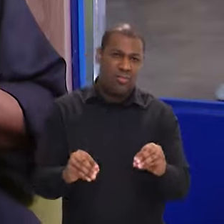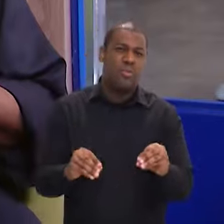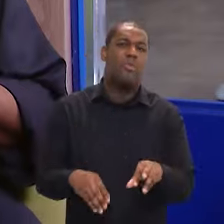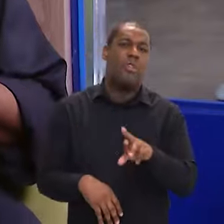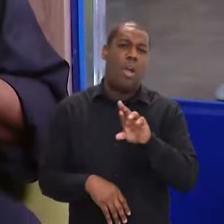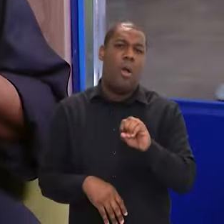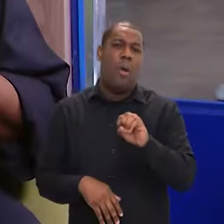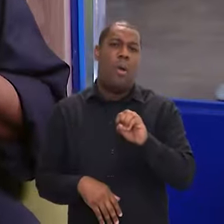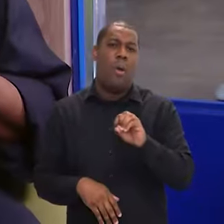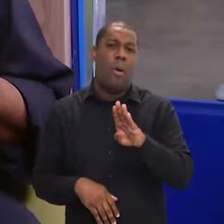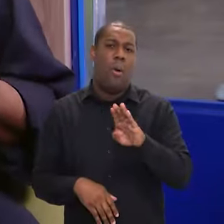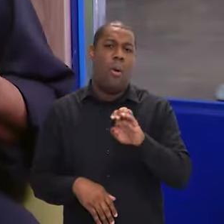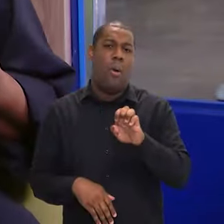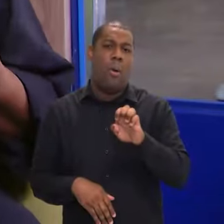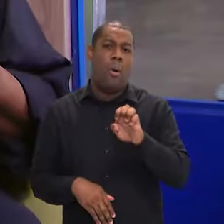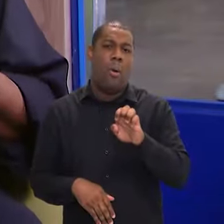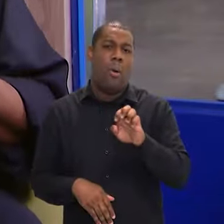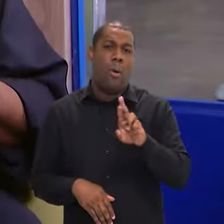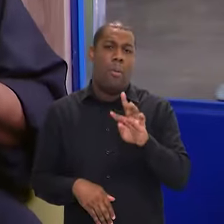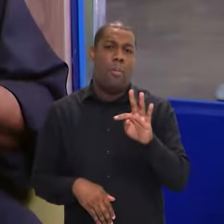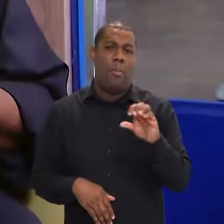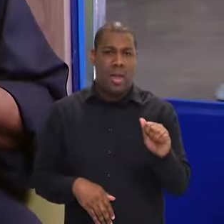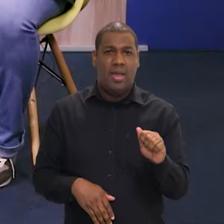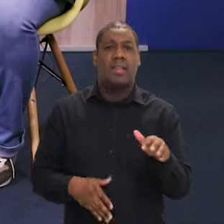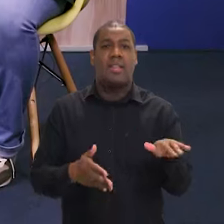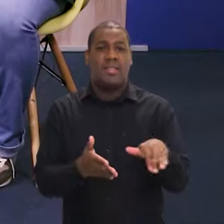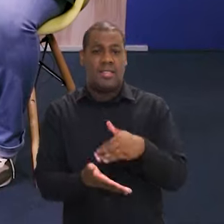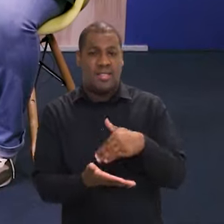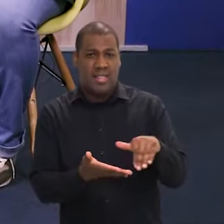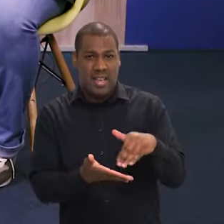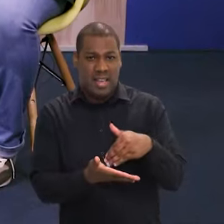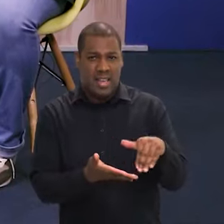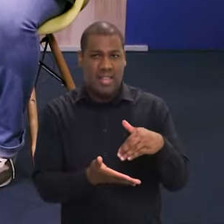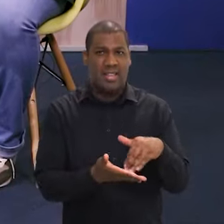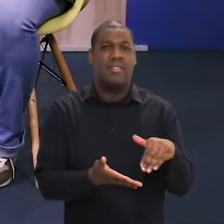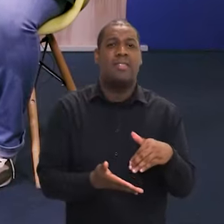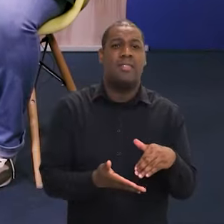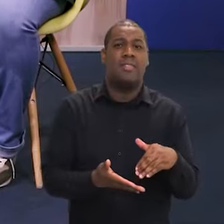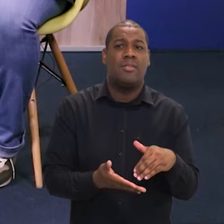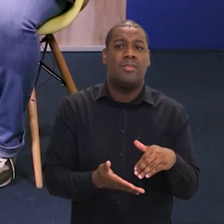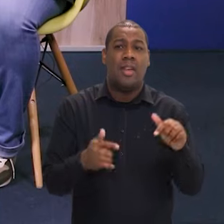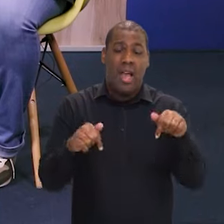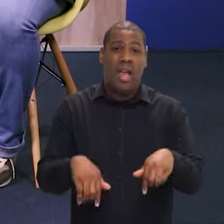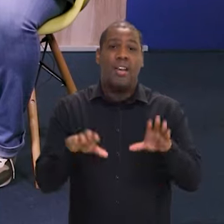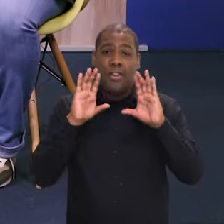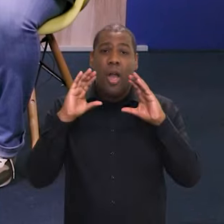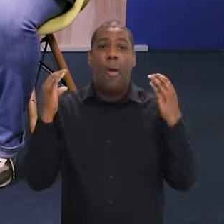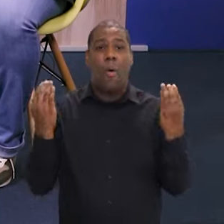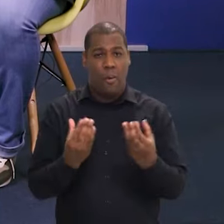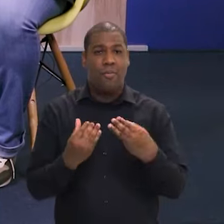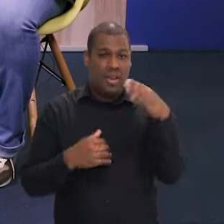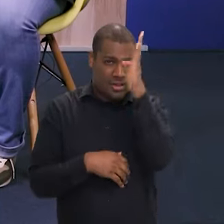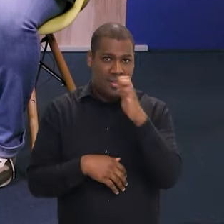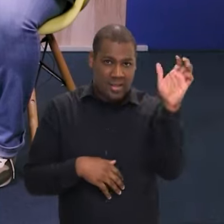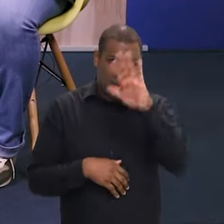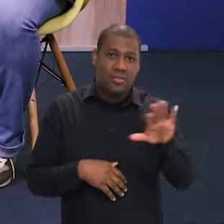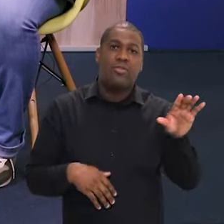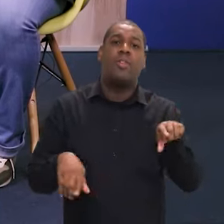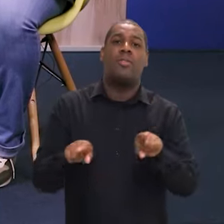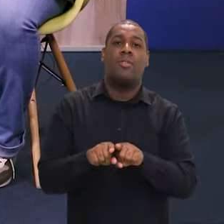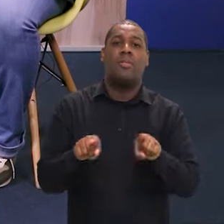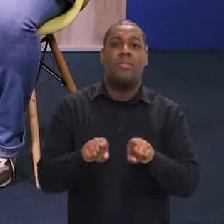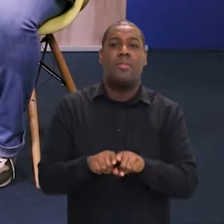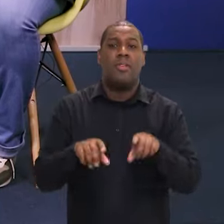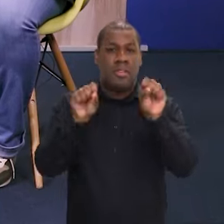secretária Roberta, que está sendo secretaria responsável pelo acontecimento também dessa conferência,